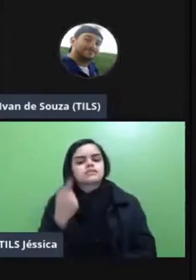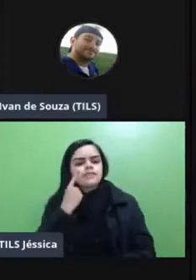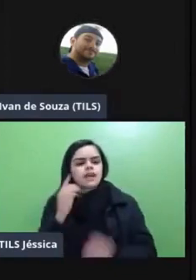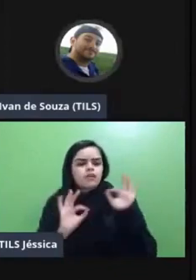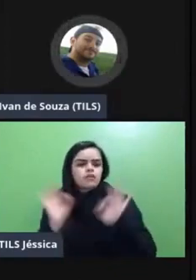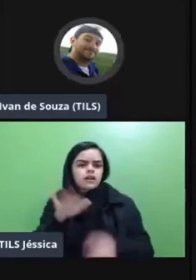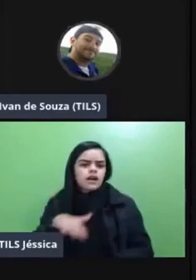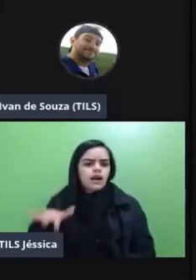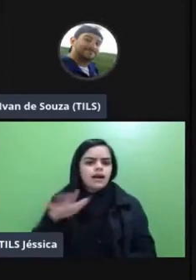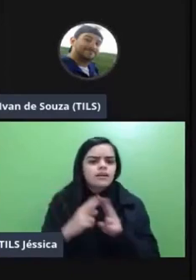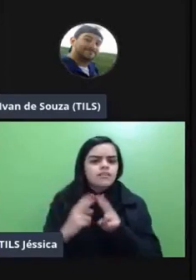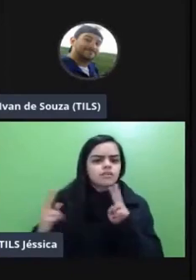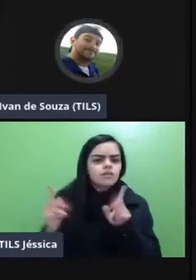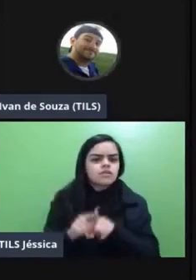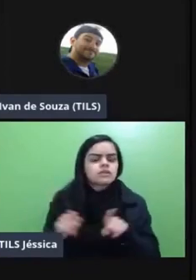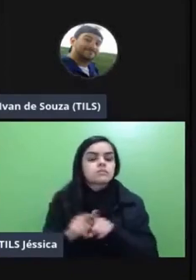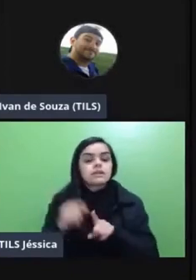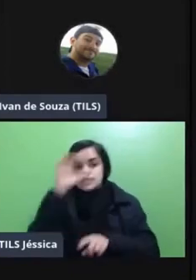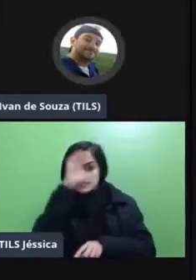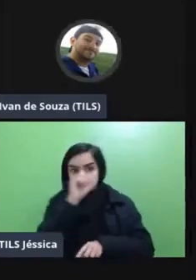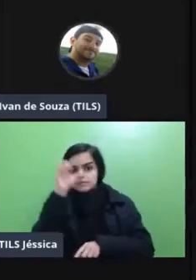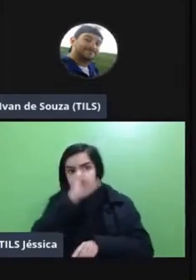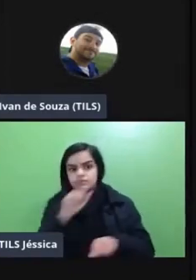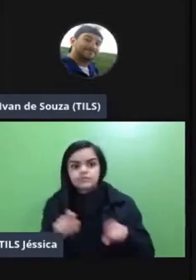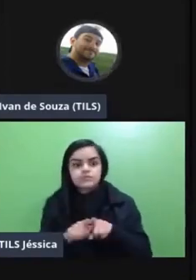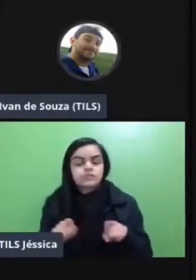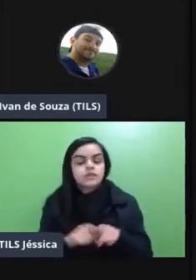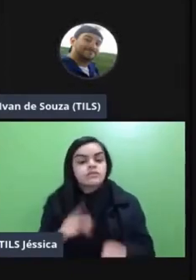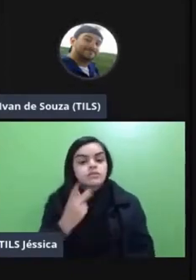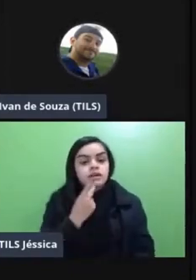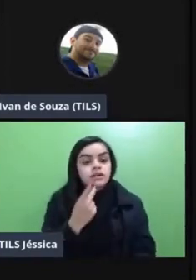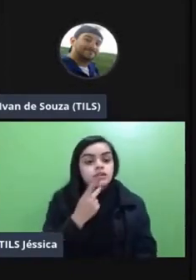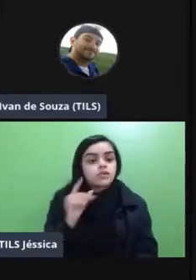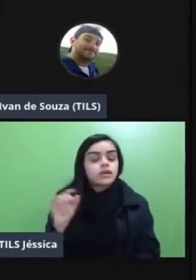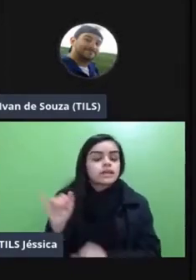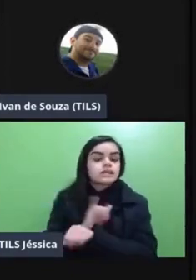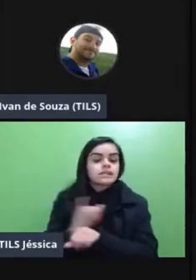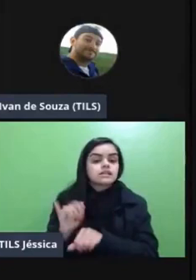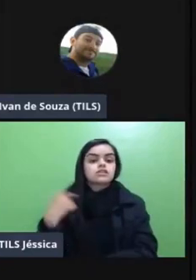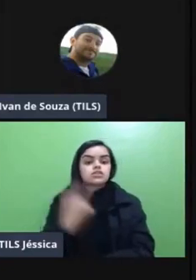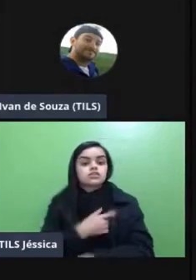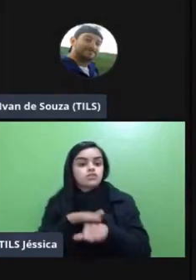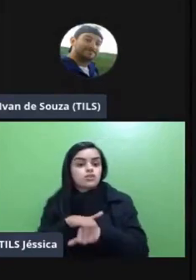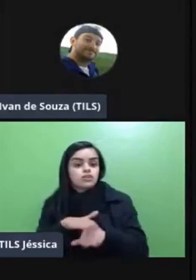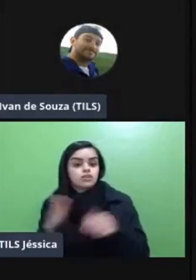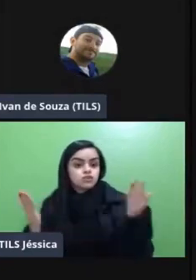ambiente virtual de aprendizagem valendo nos dessas estratégias que a gente conversou aqui hoje